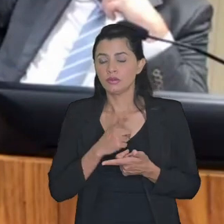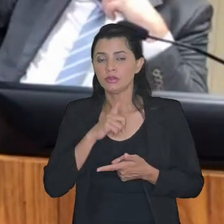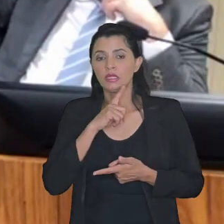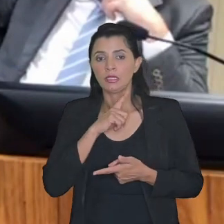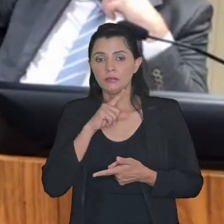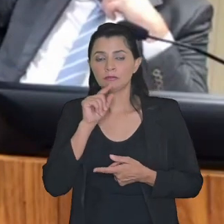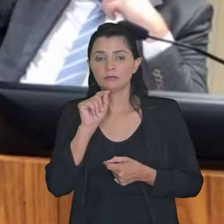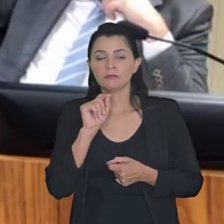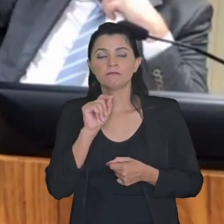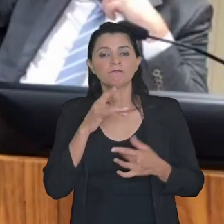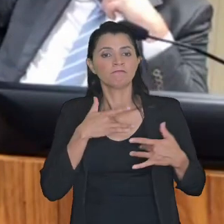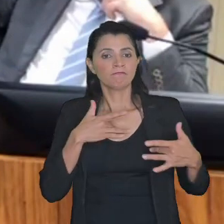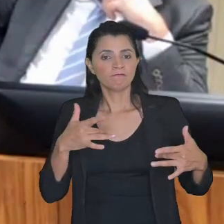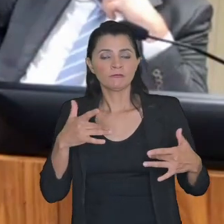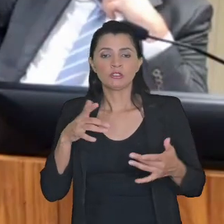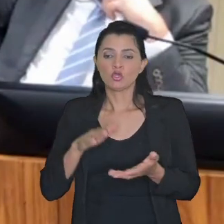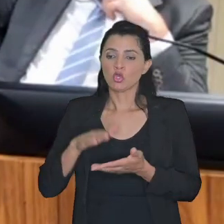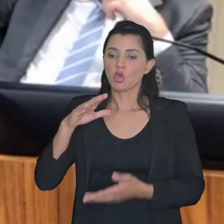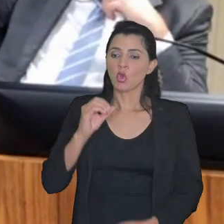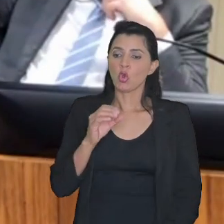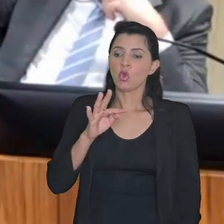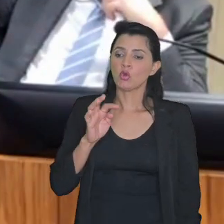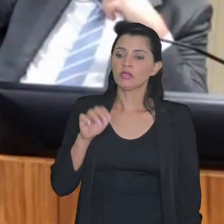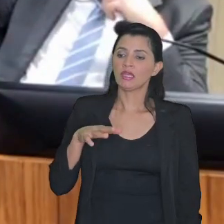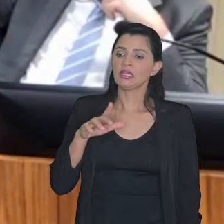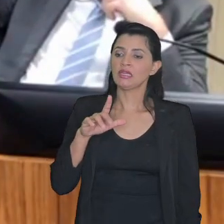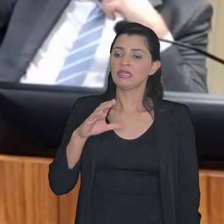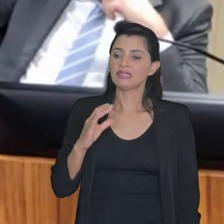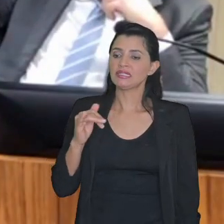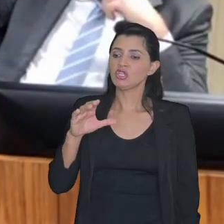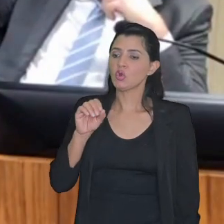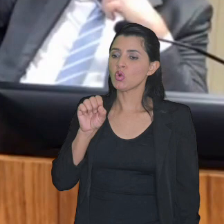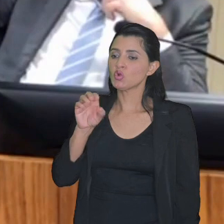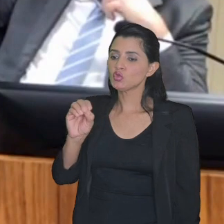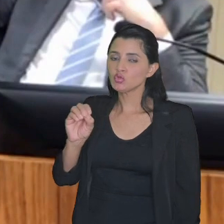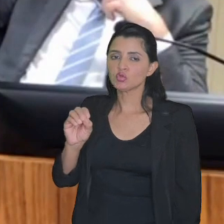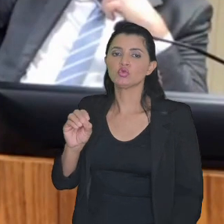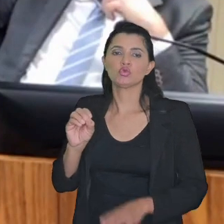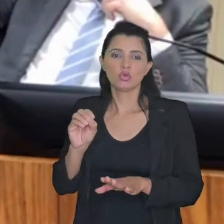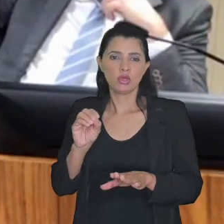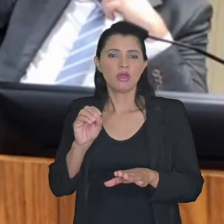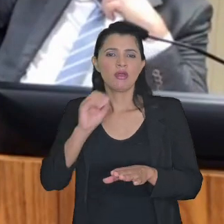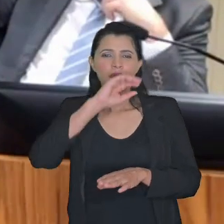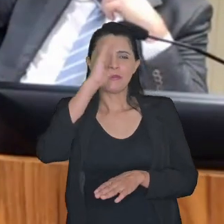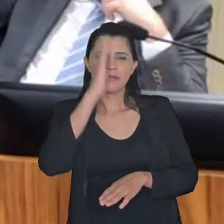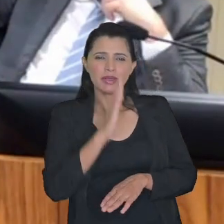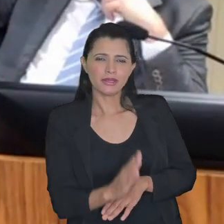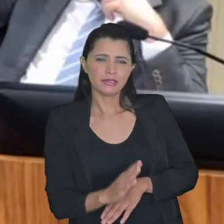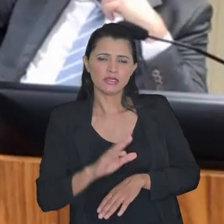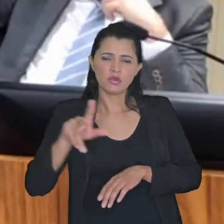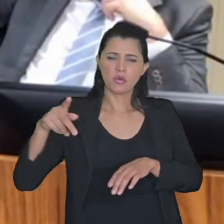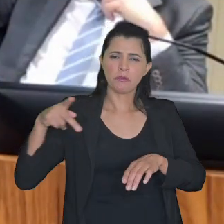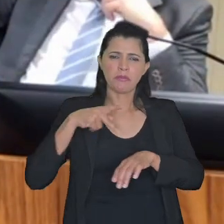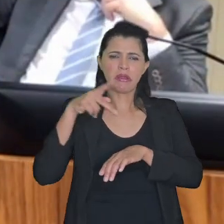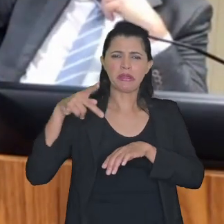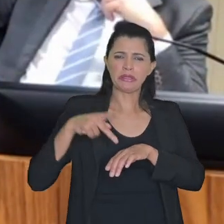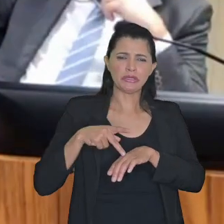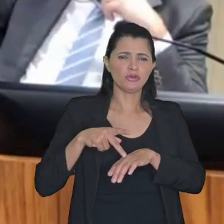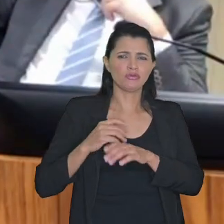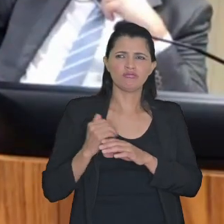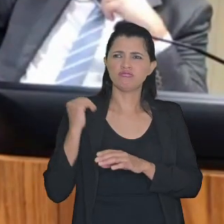generosíssima de contencioso esse contencioso que as pessoas falam o Brasil é um país mega